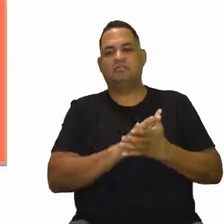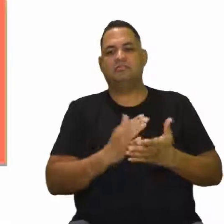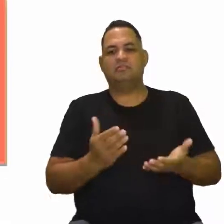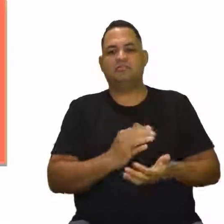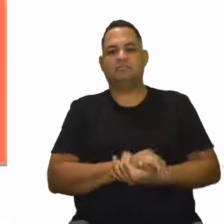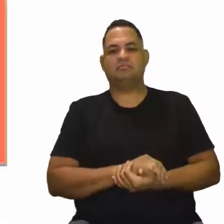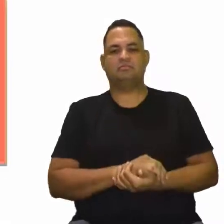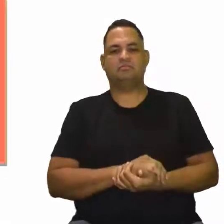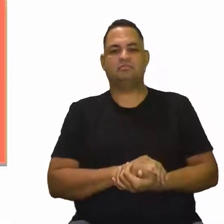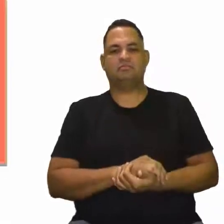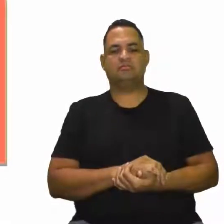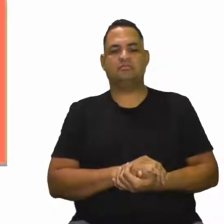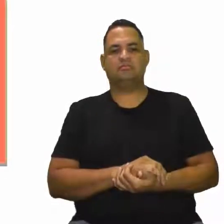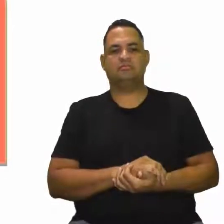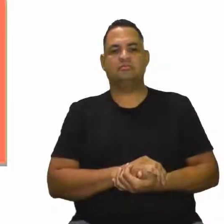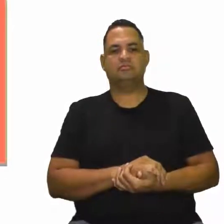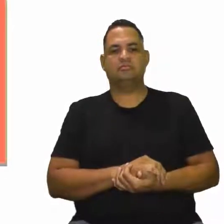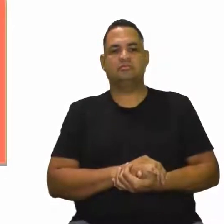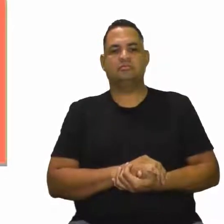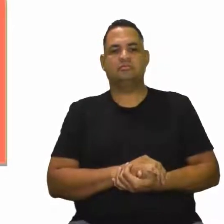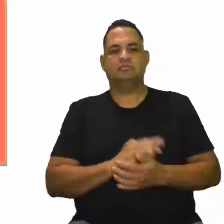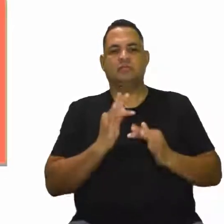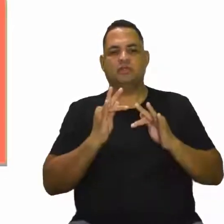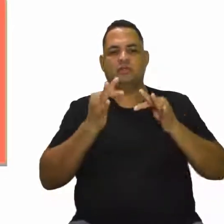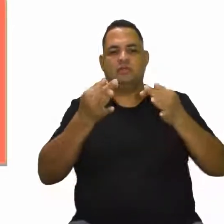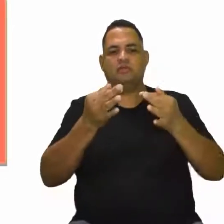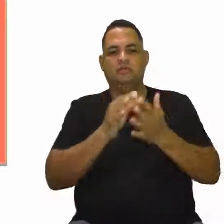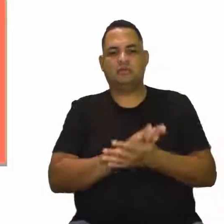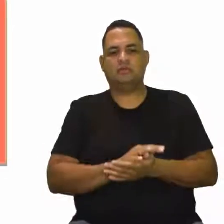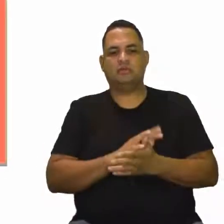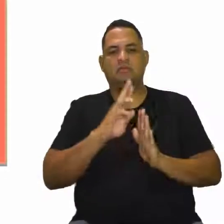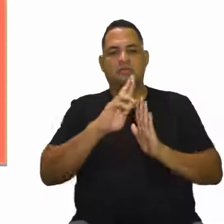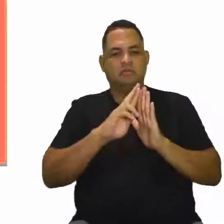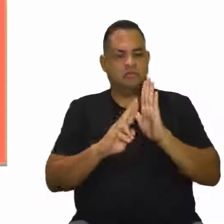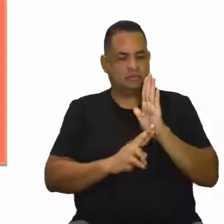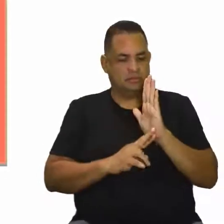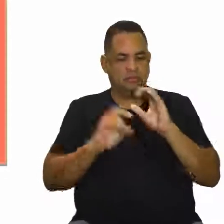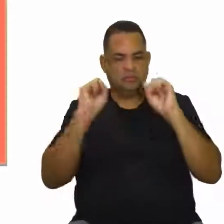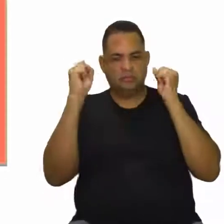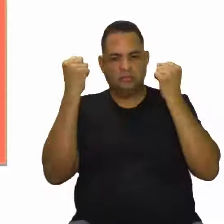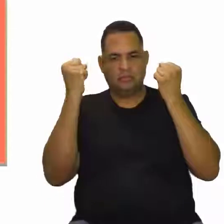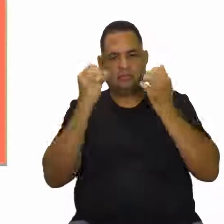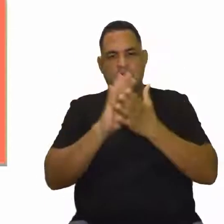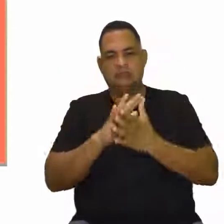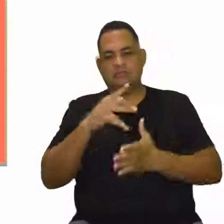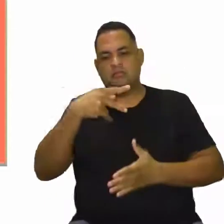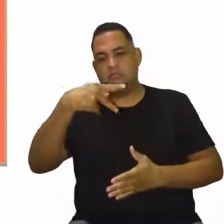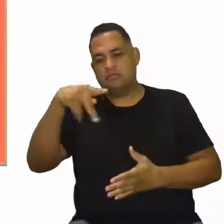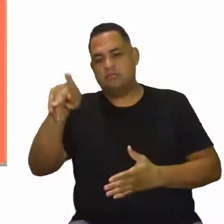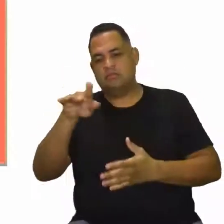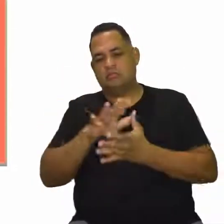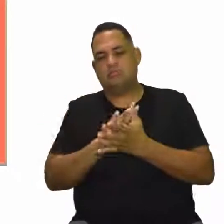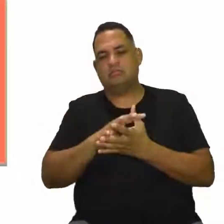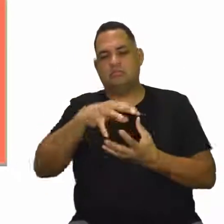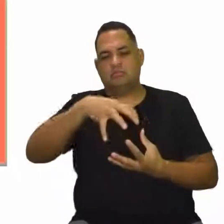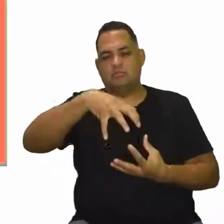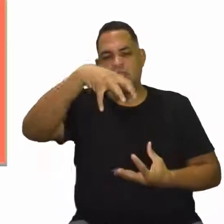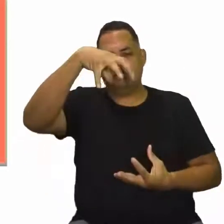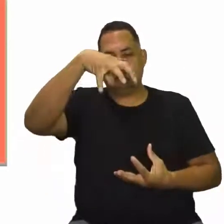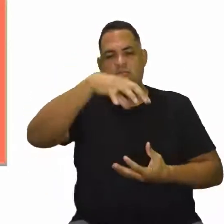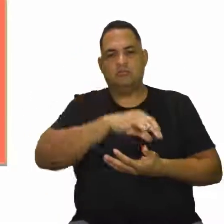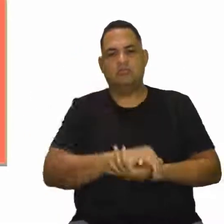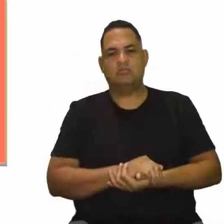E vamos falar, por final, diretrizes da atividade física para os